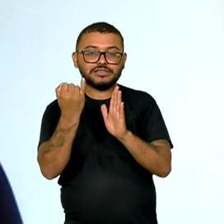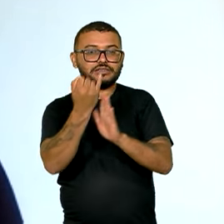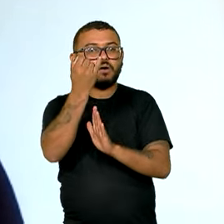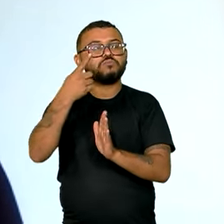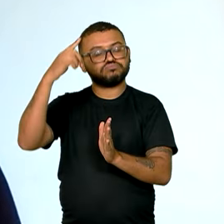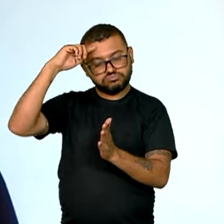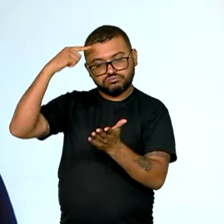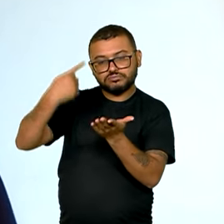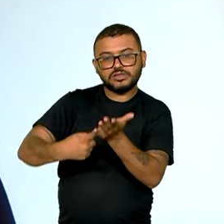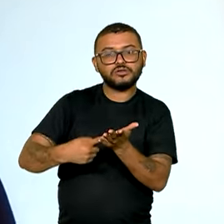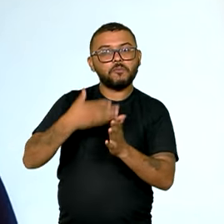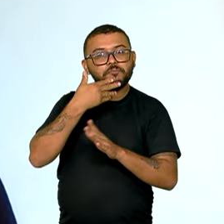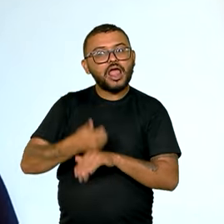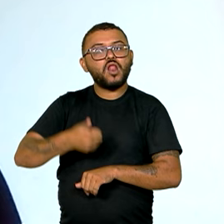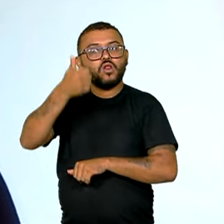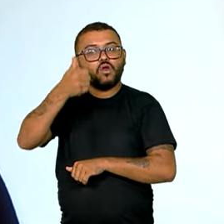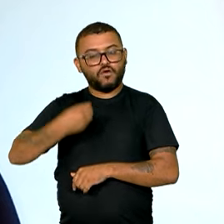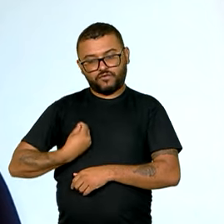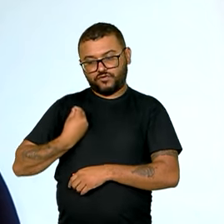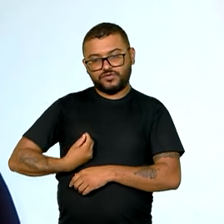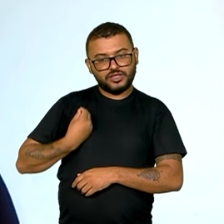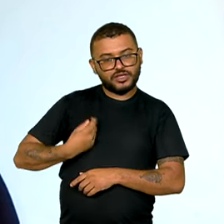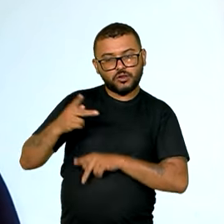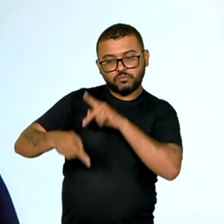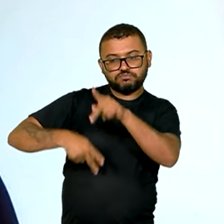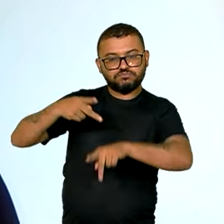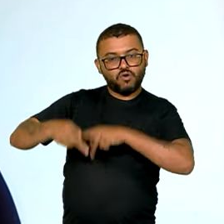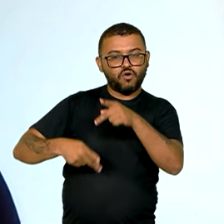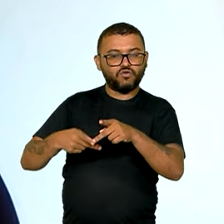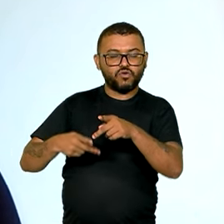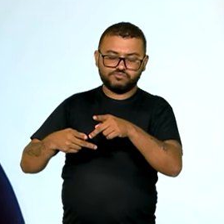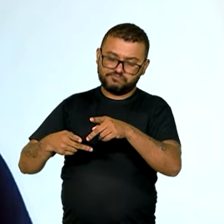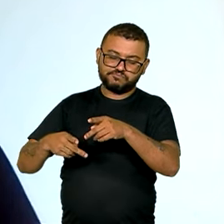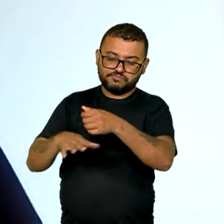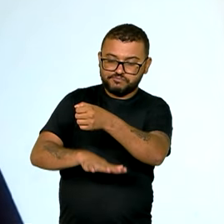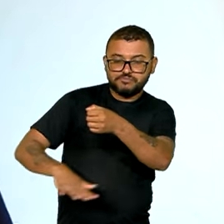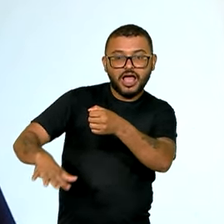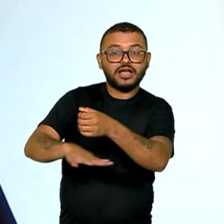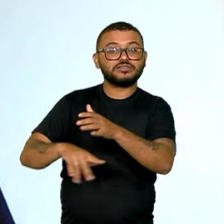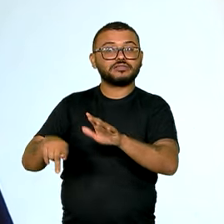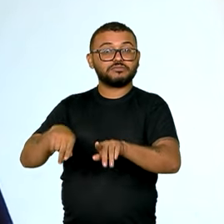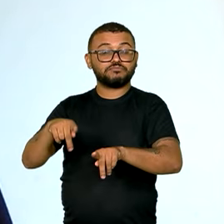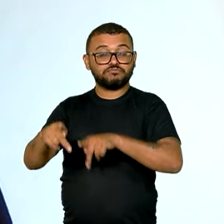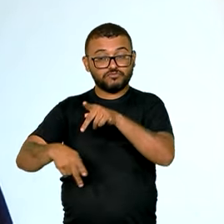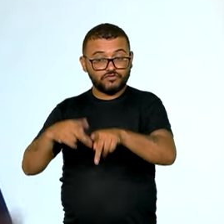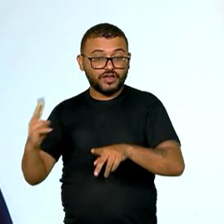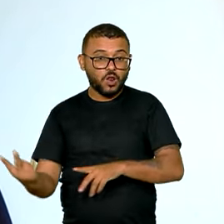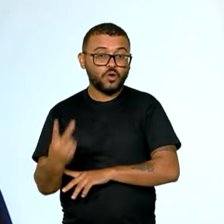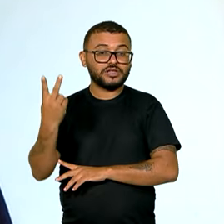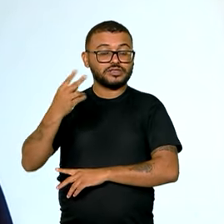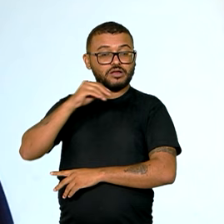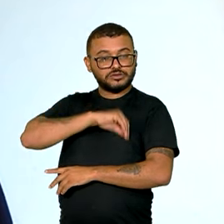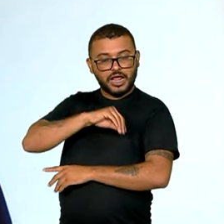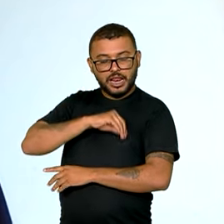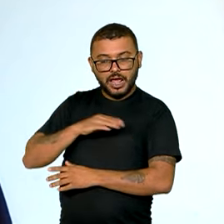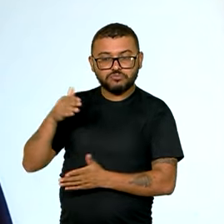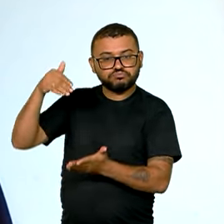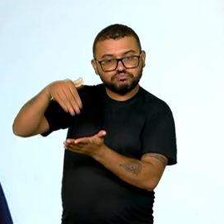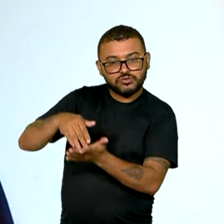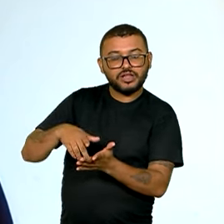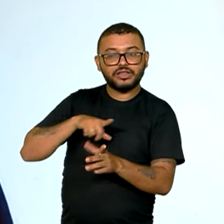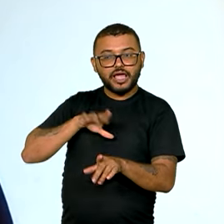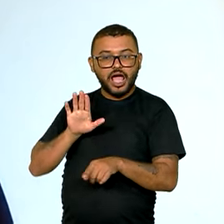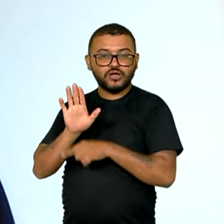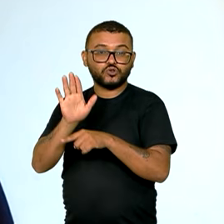compromissos da melhoria das condições de vida da população ou de renda mais baixa. A política de valorização do salário mínimo não apenas